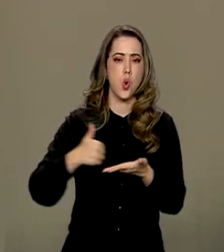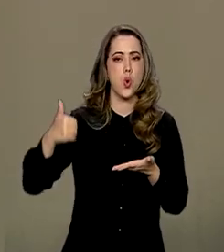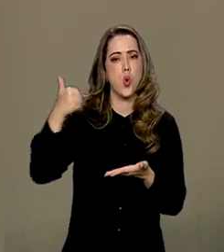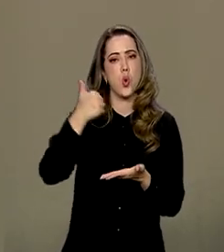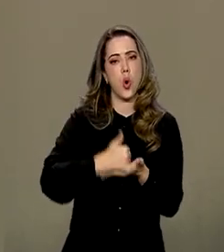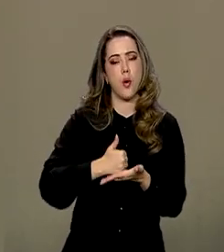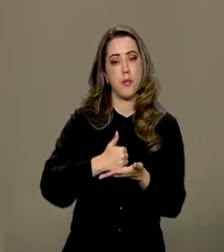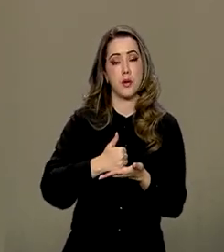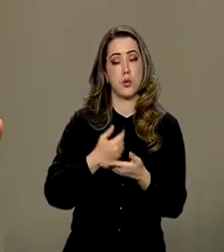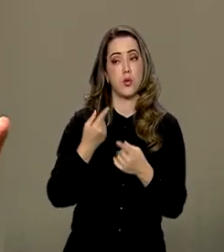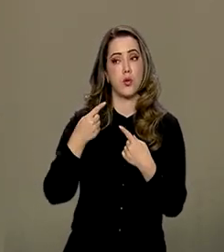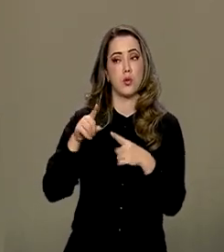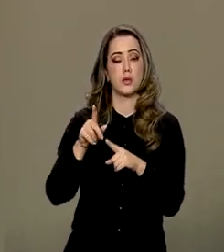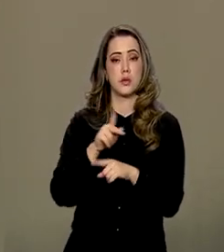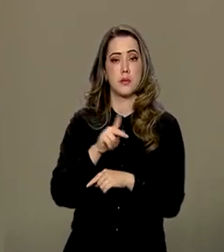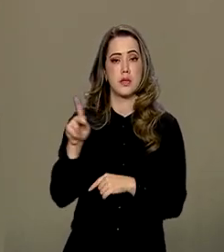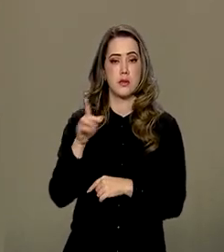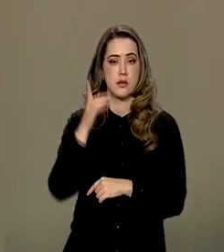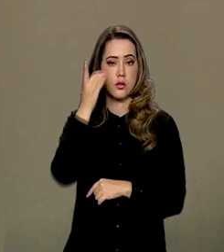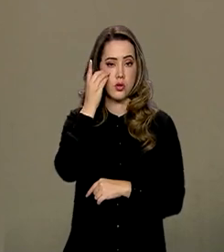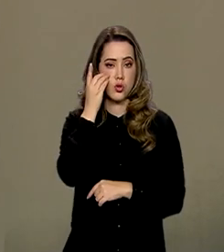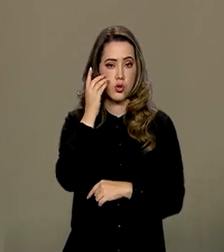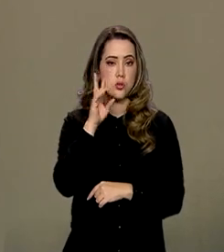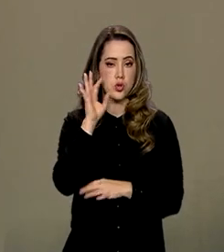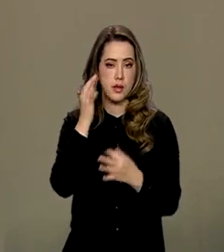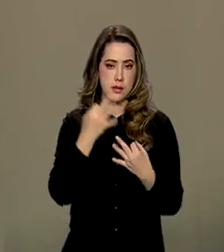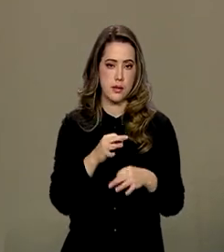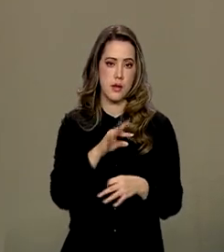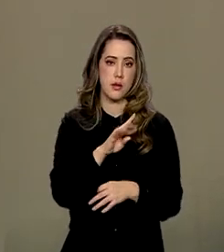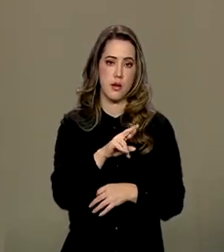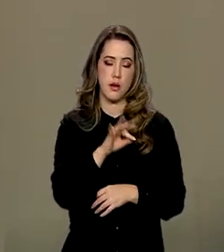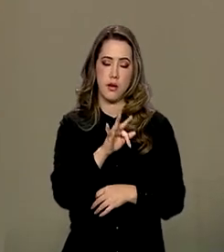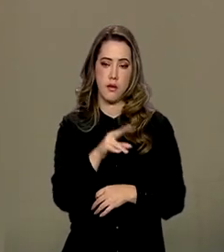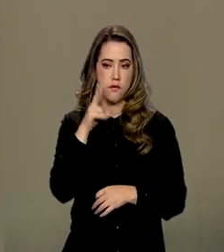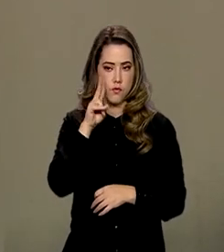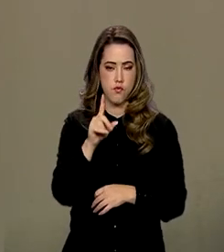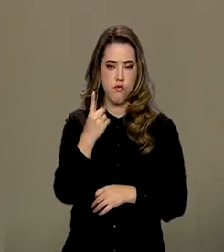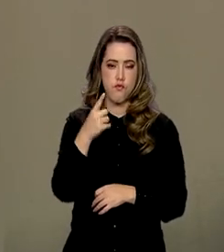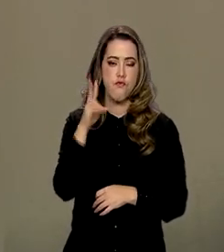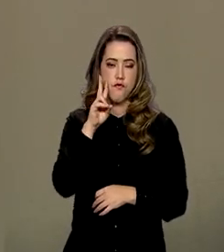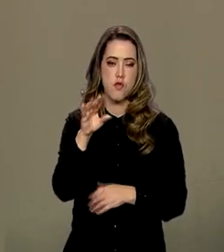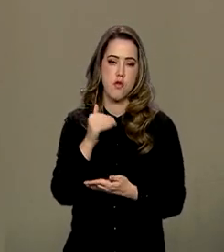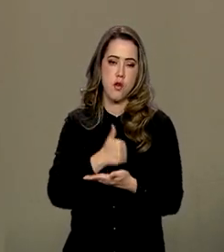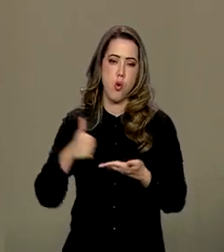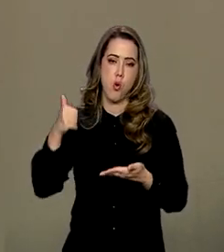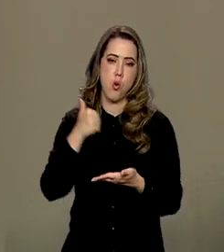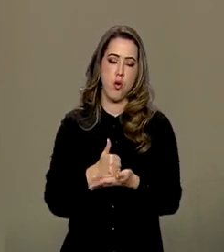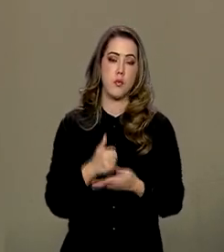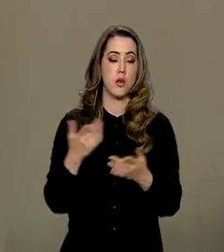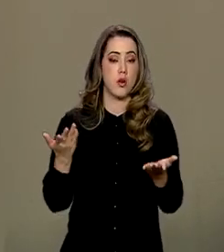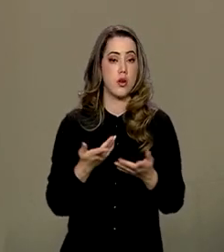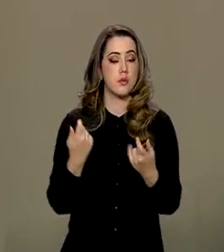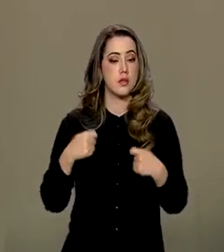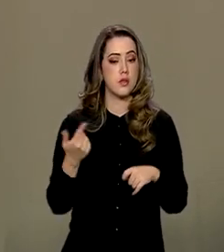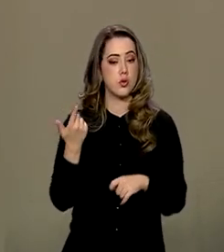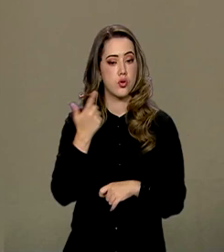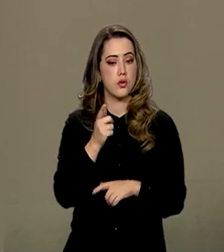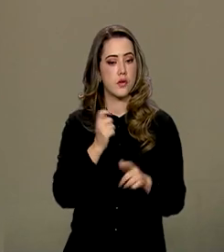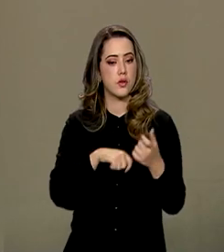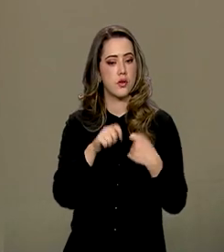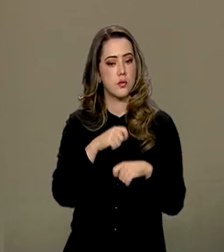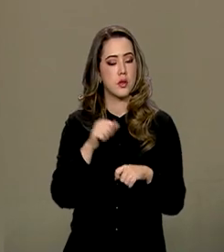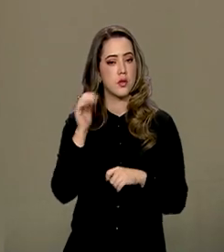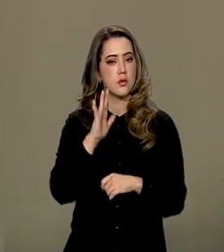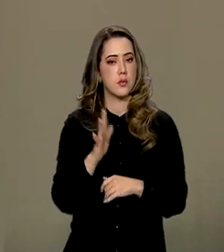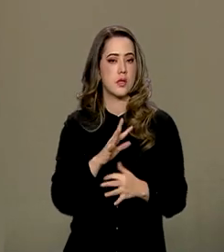TRF1. Agora, nós precisamos retomar esse processo de recuperar de novo o posto da economia no Brasil, na